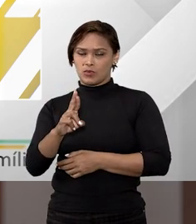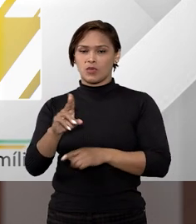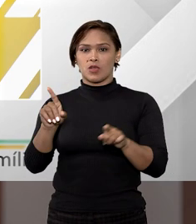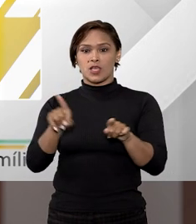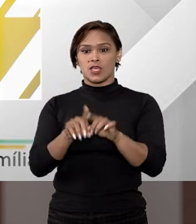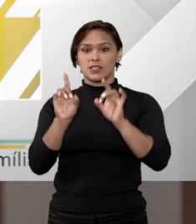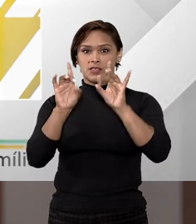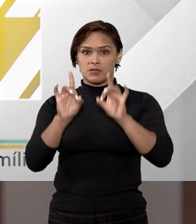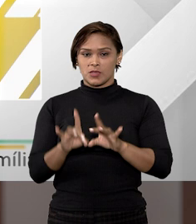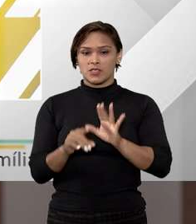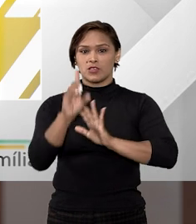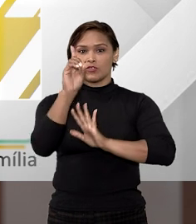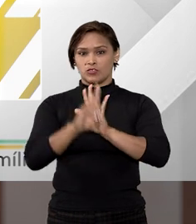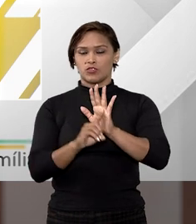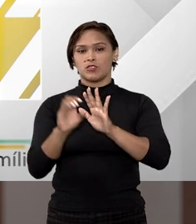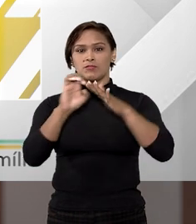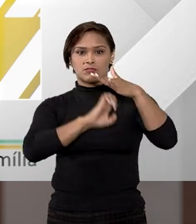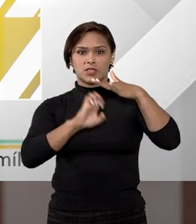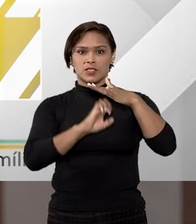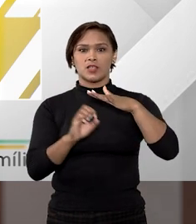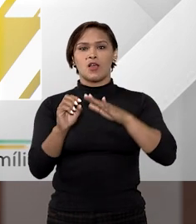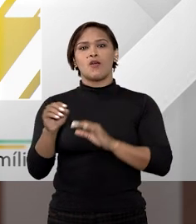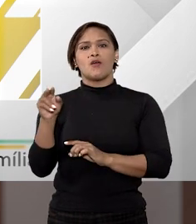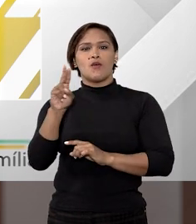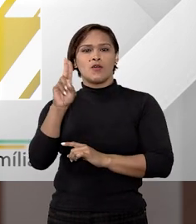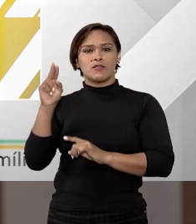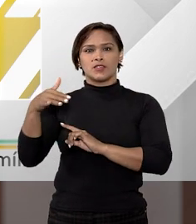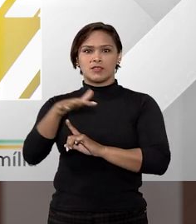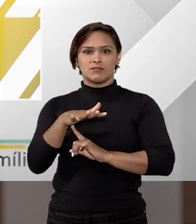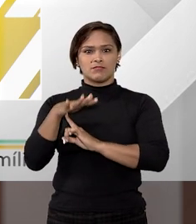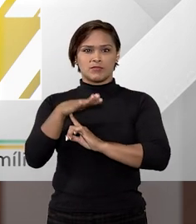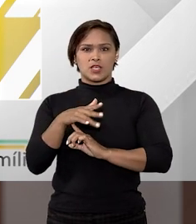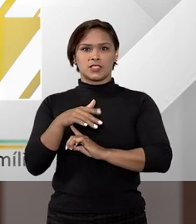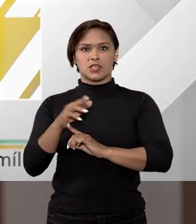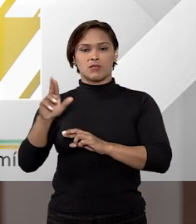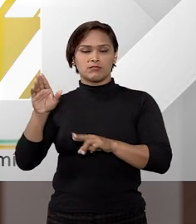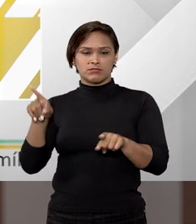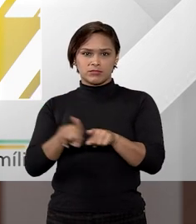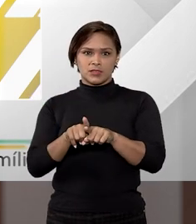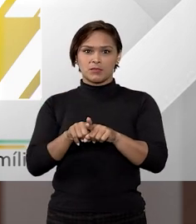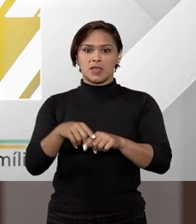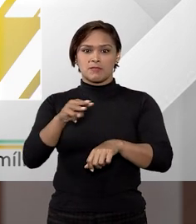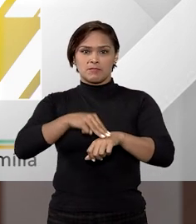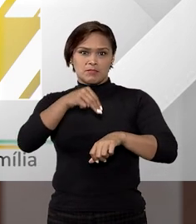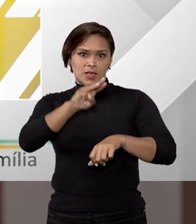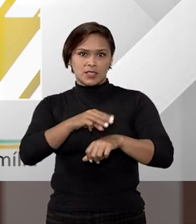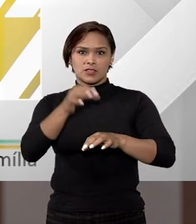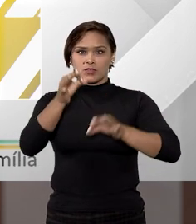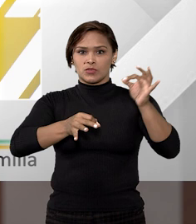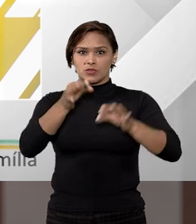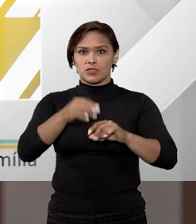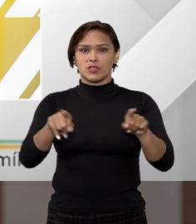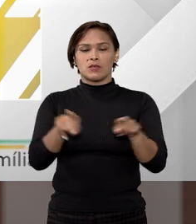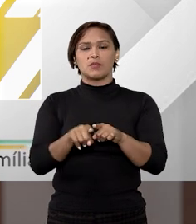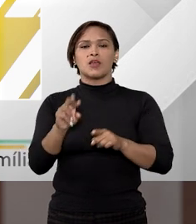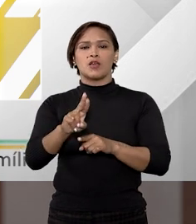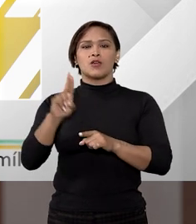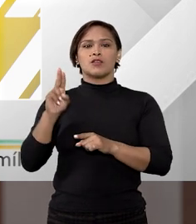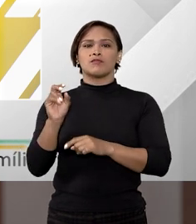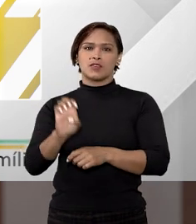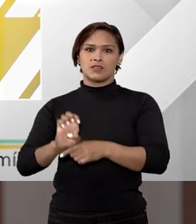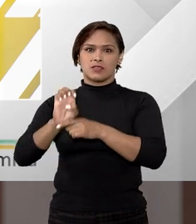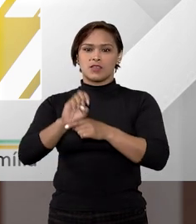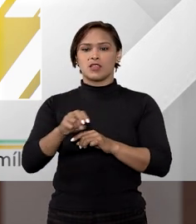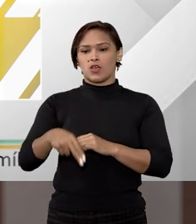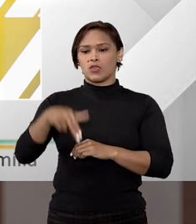Pavão, especialista em Direito Empresarial pela Universidade Estadual de Londrina e mestre em Ciências Jurídicas pela Universidade